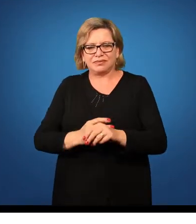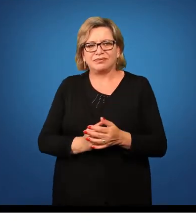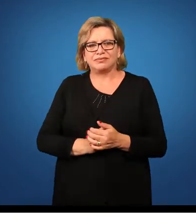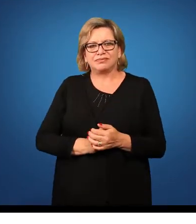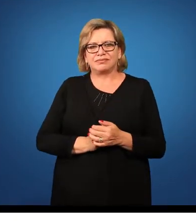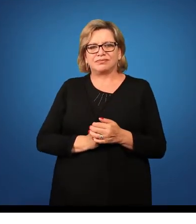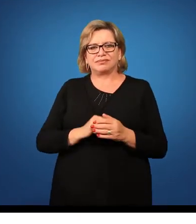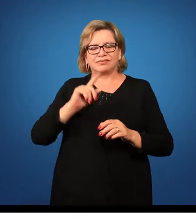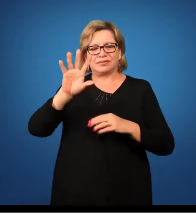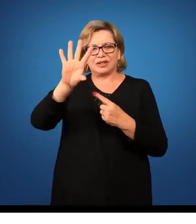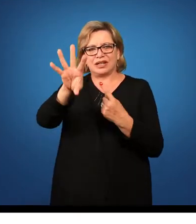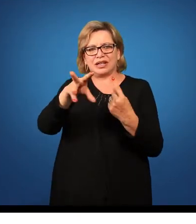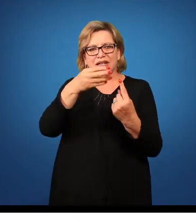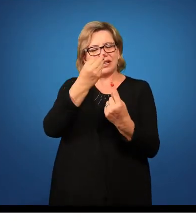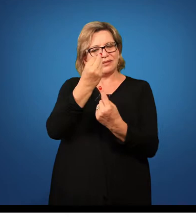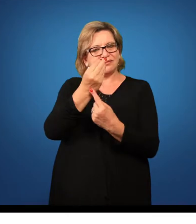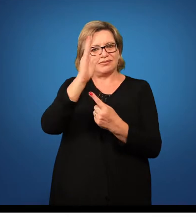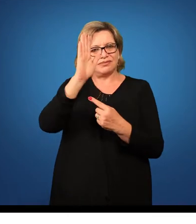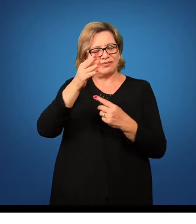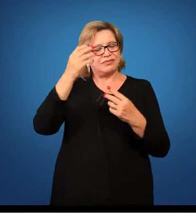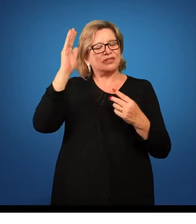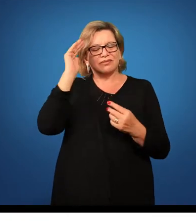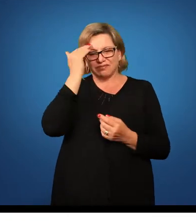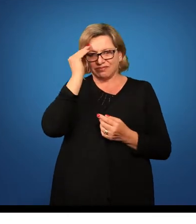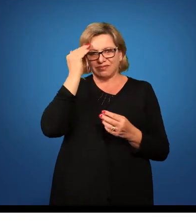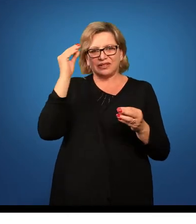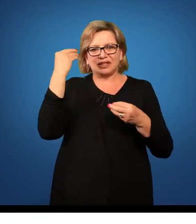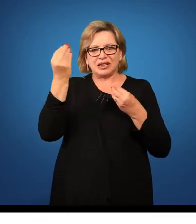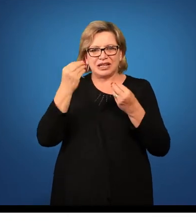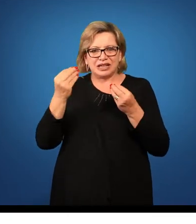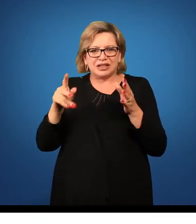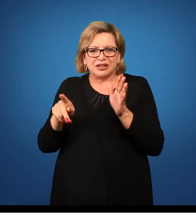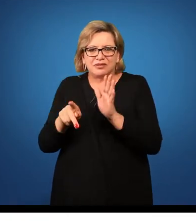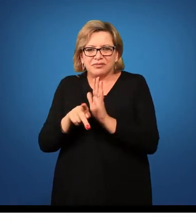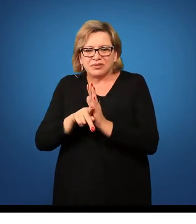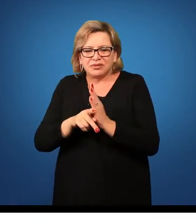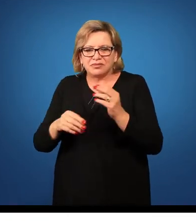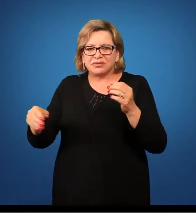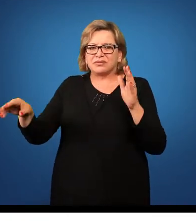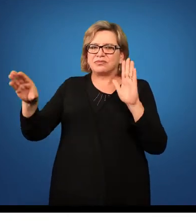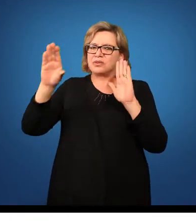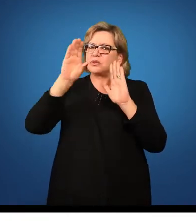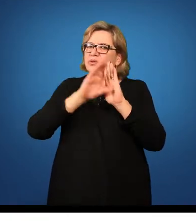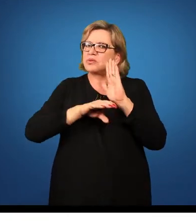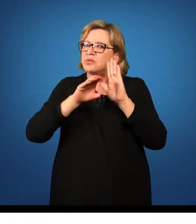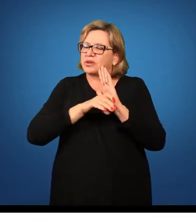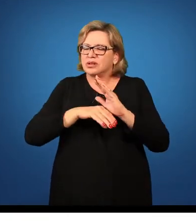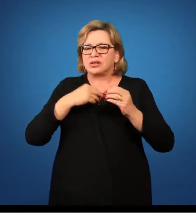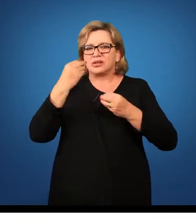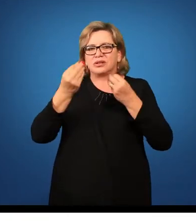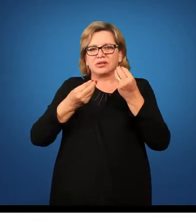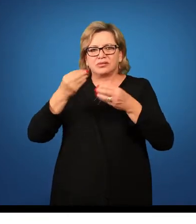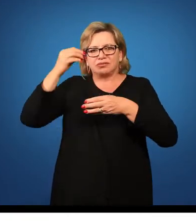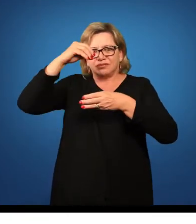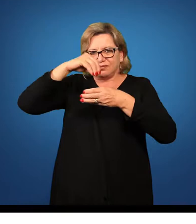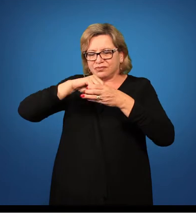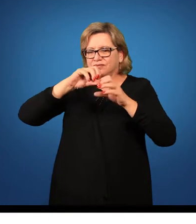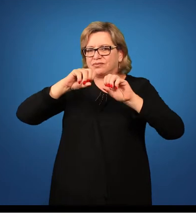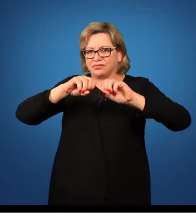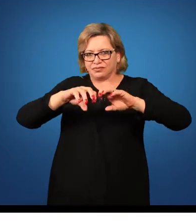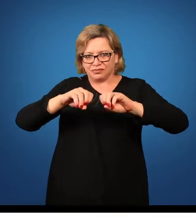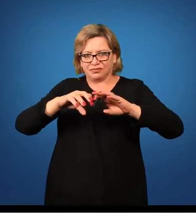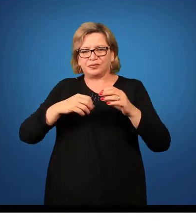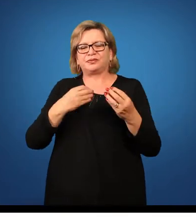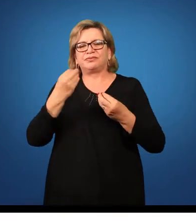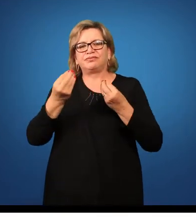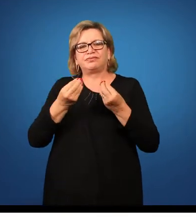A arte, como já bem sabemos, ela é considerada como um componente curricular obrigatória dentro do nosso sistema de